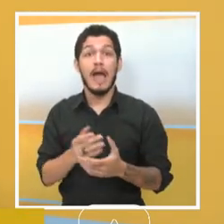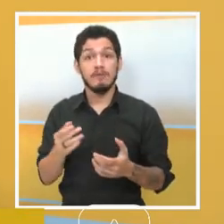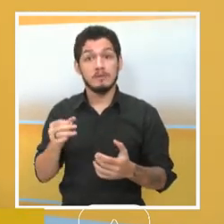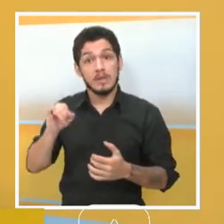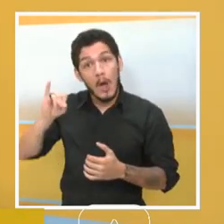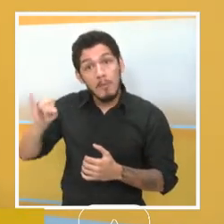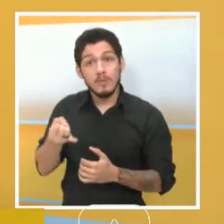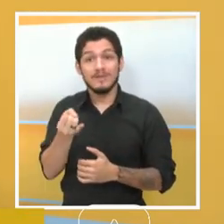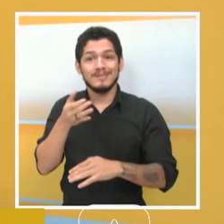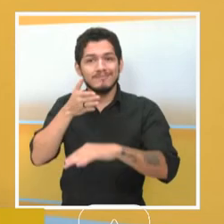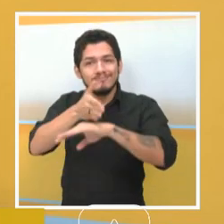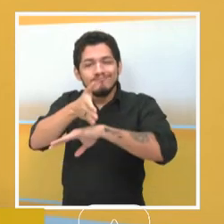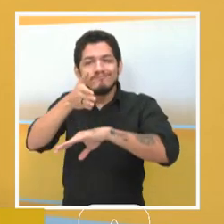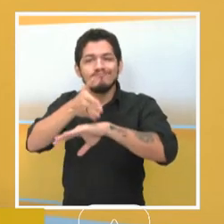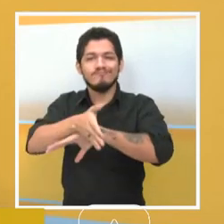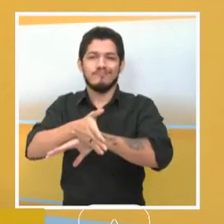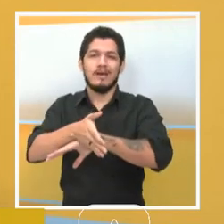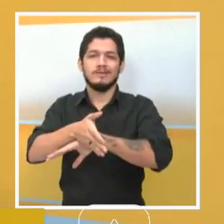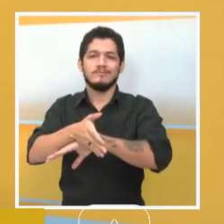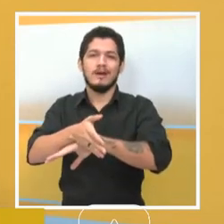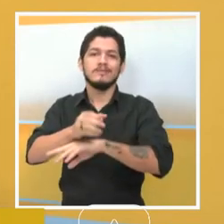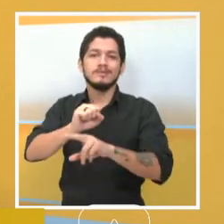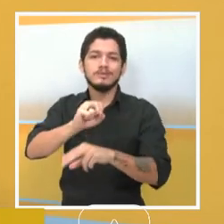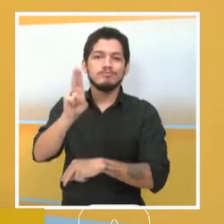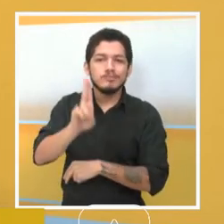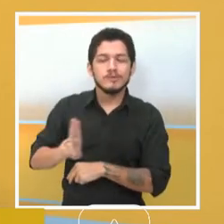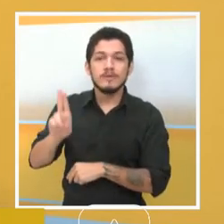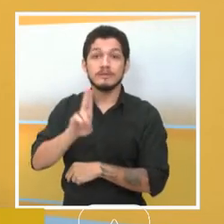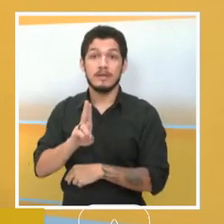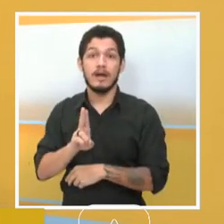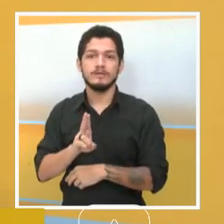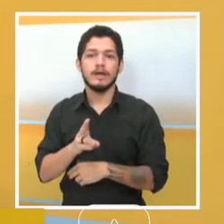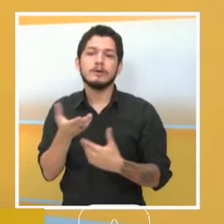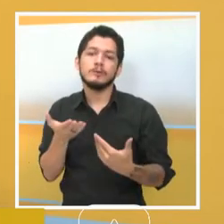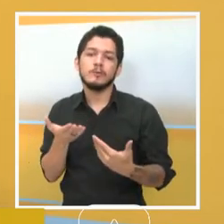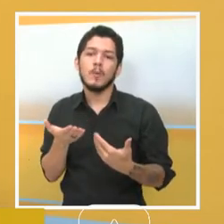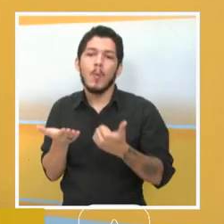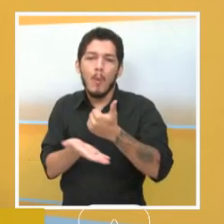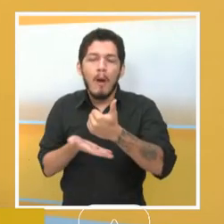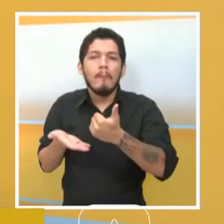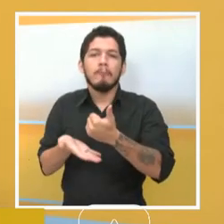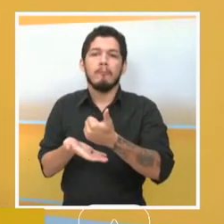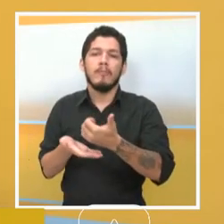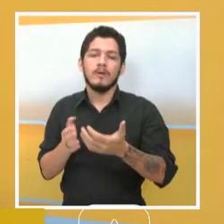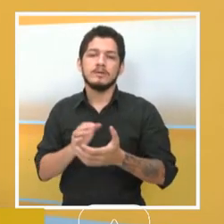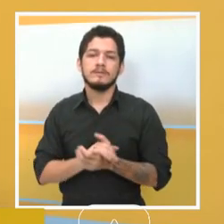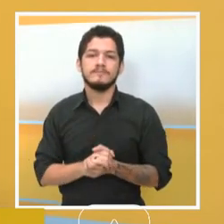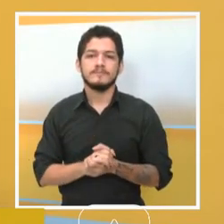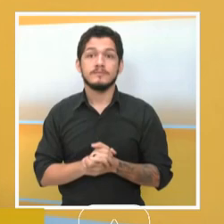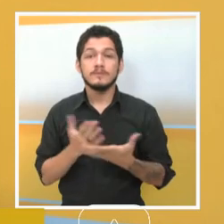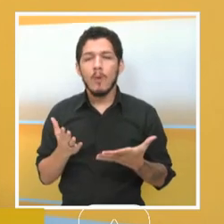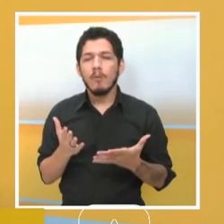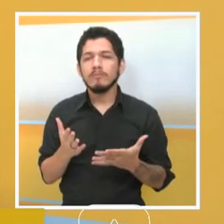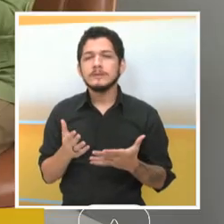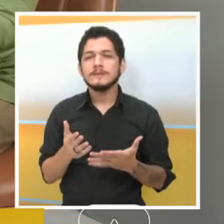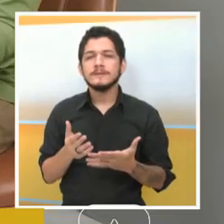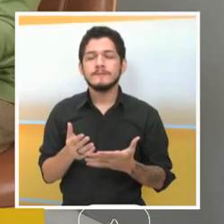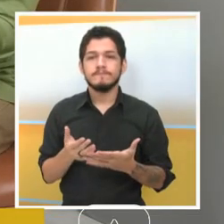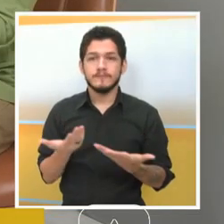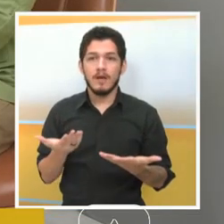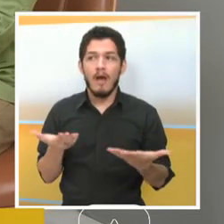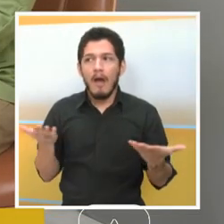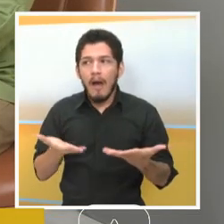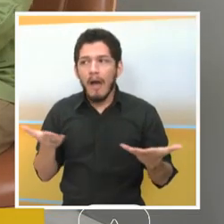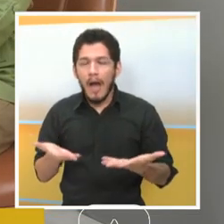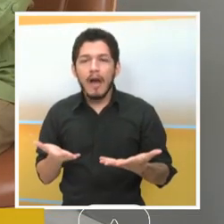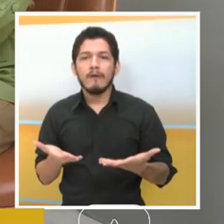educação superior, né? Com o respaldo que a Universidade Federal do Piauí tem. Antes de finalizar, espaço aberto